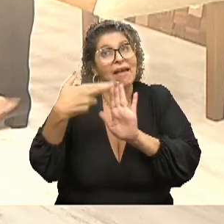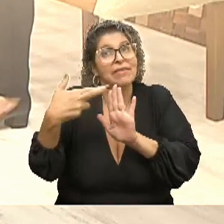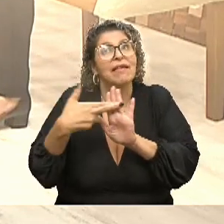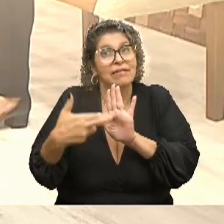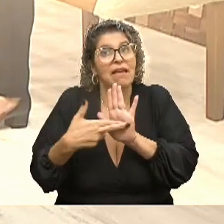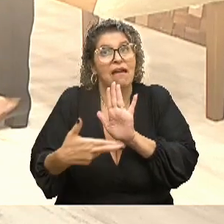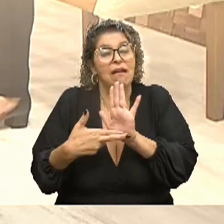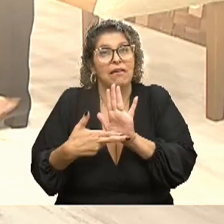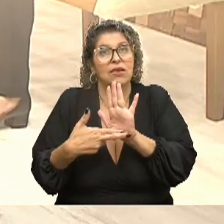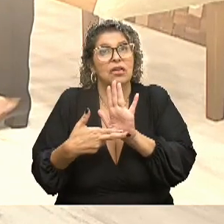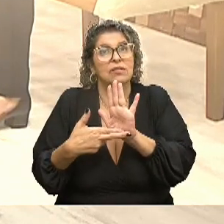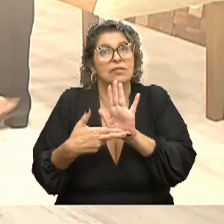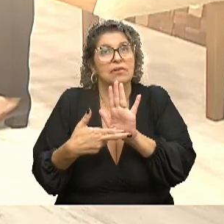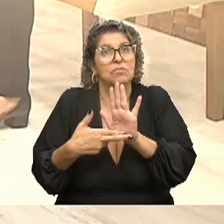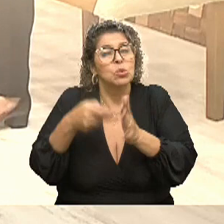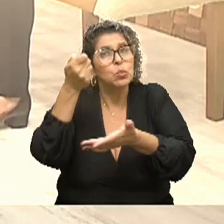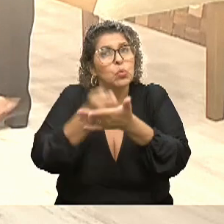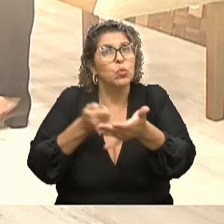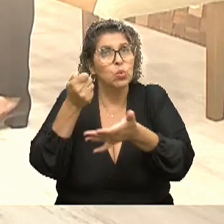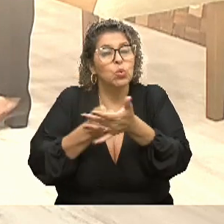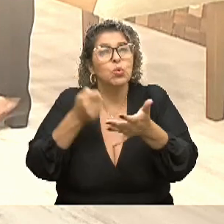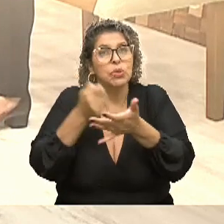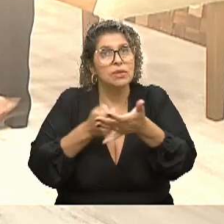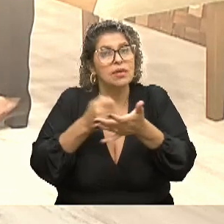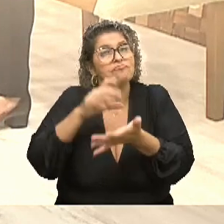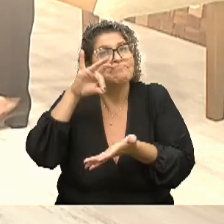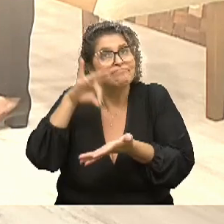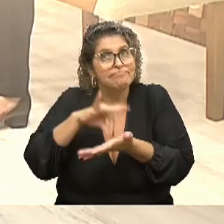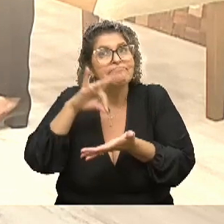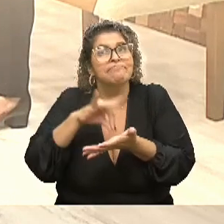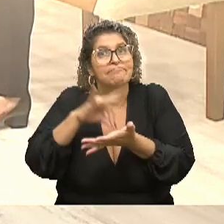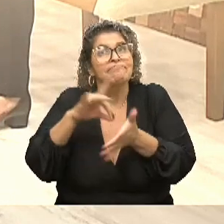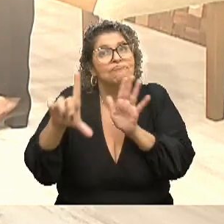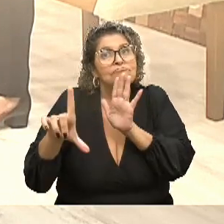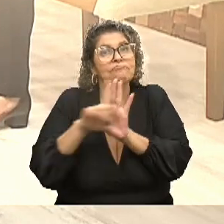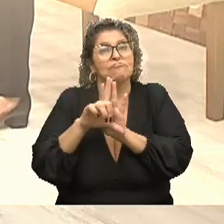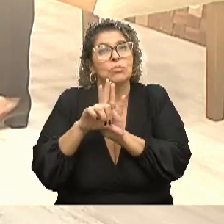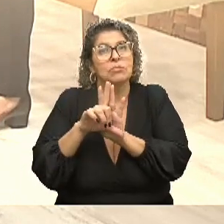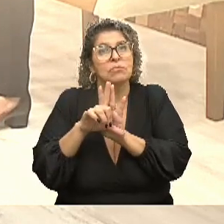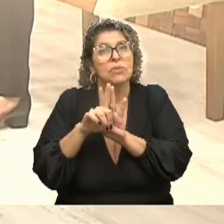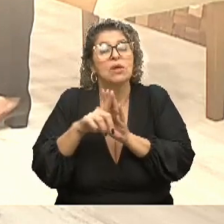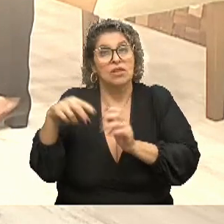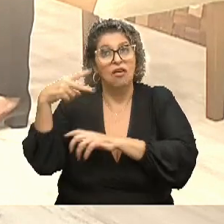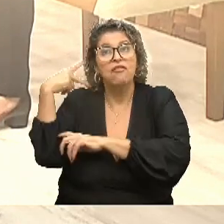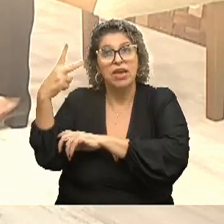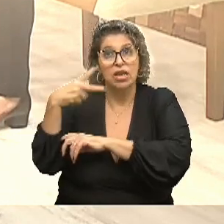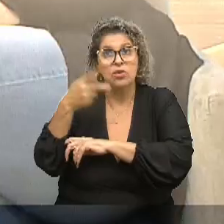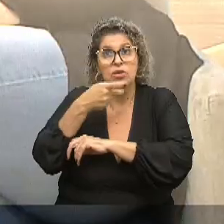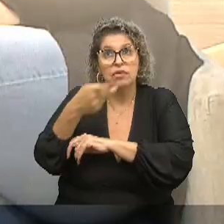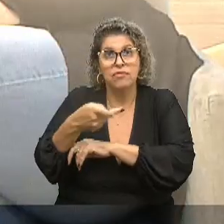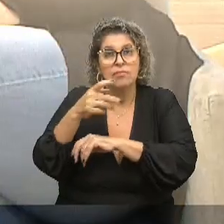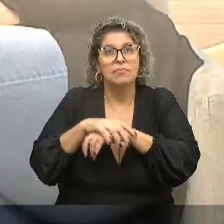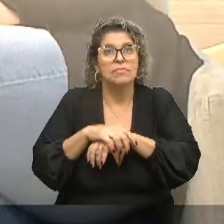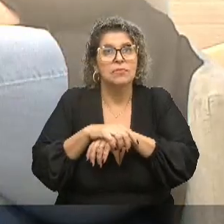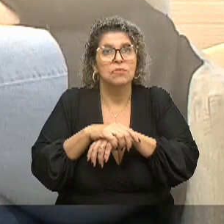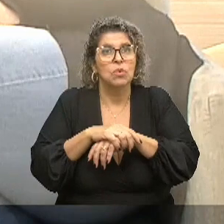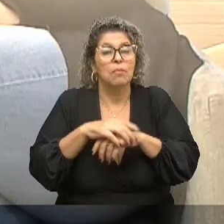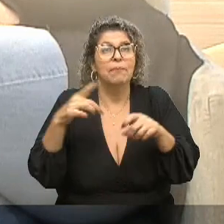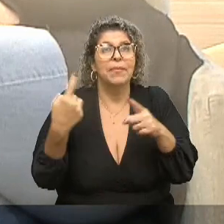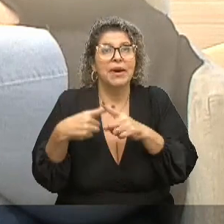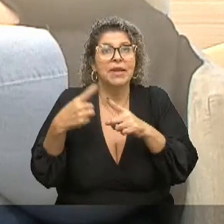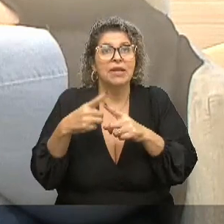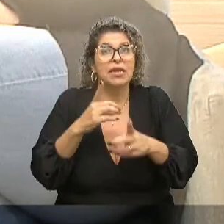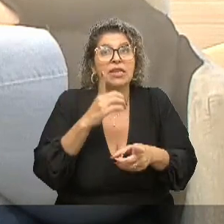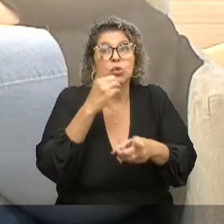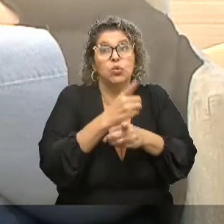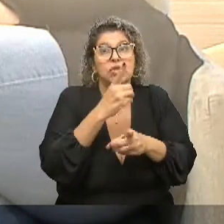e vamos lutar para que elas sejam verdadeiramente aplicadas. Agora mesmo eu estava falando com o vereador que vai levar a lei da detecção para o município.